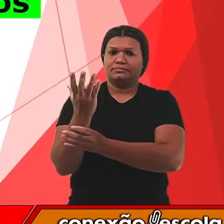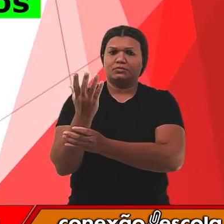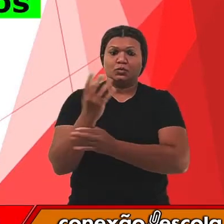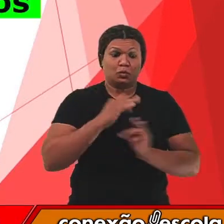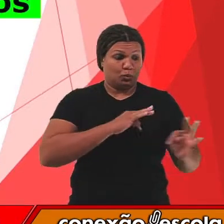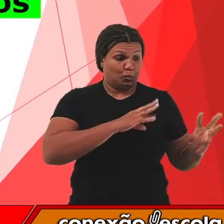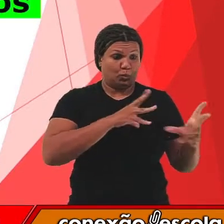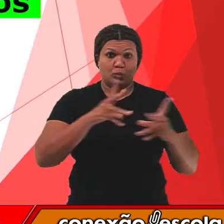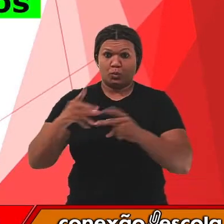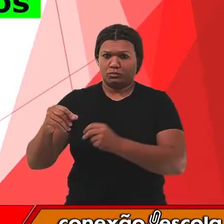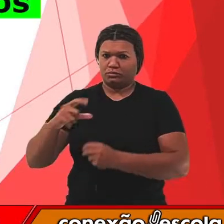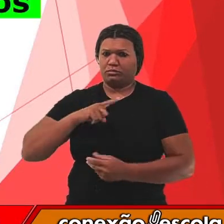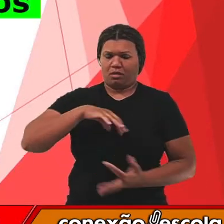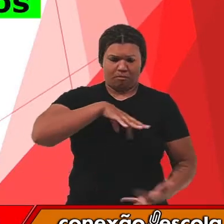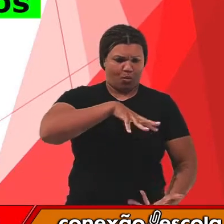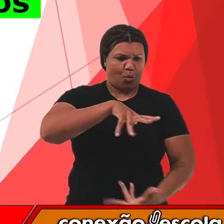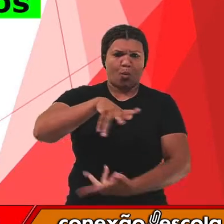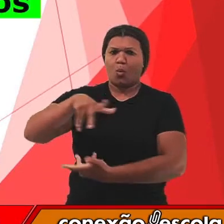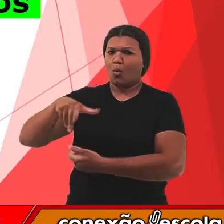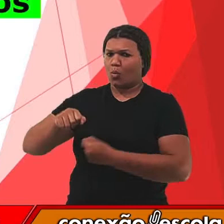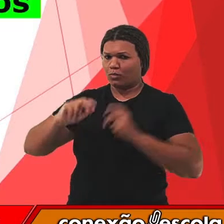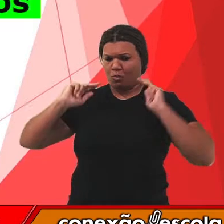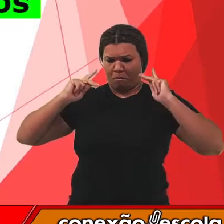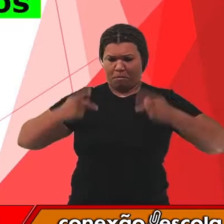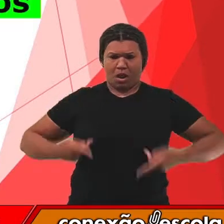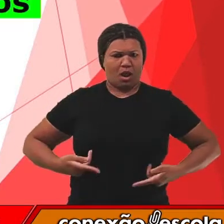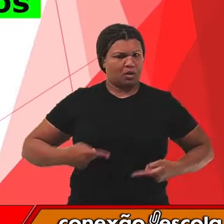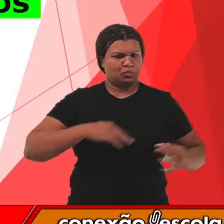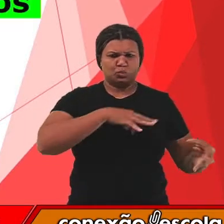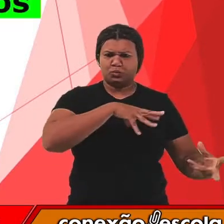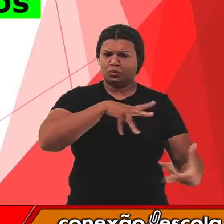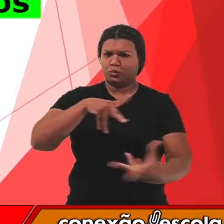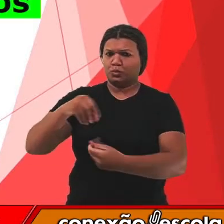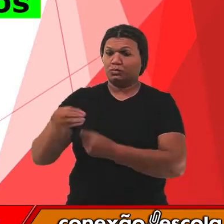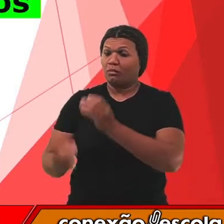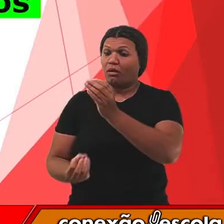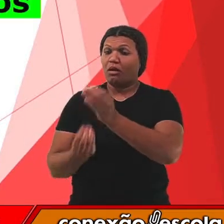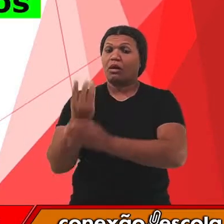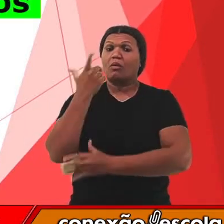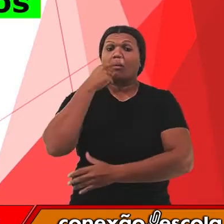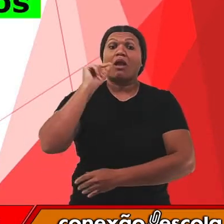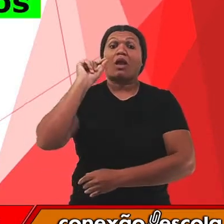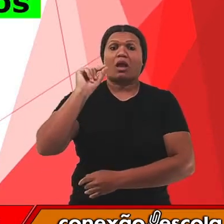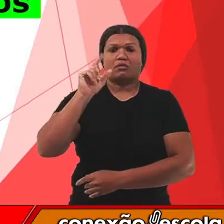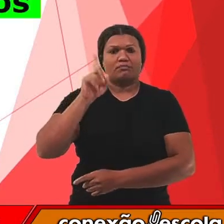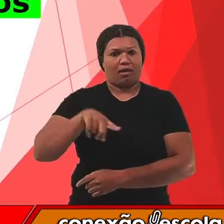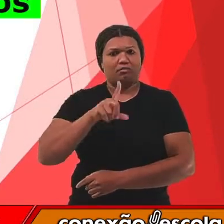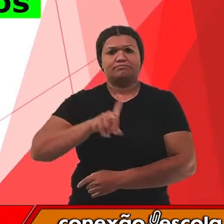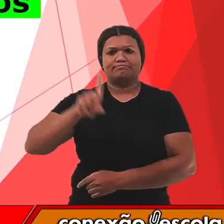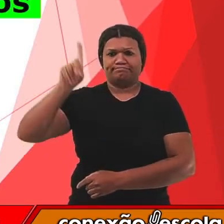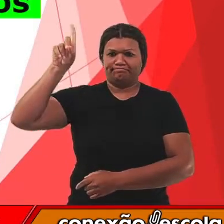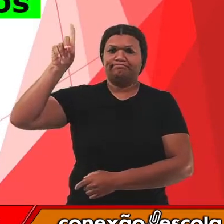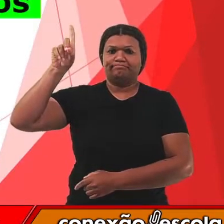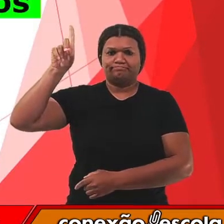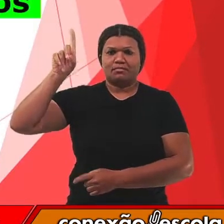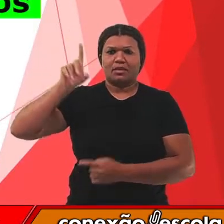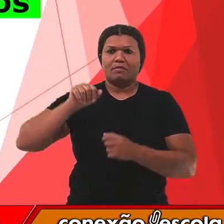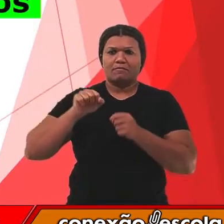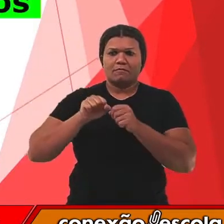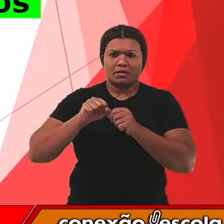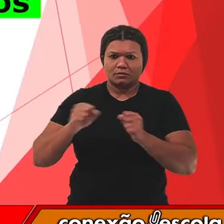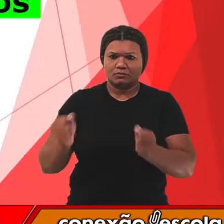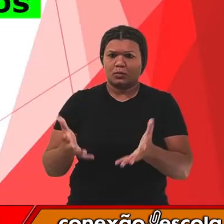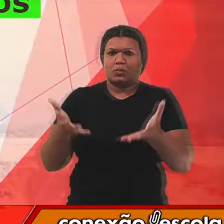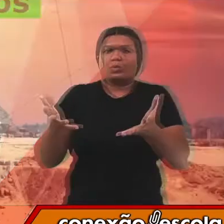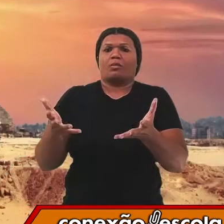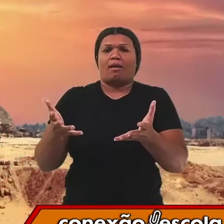tudo o que existe no universo, inclusive a humanidade, foi criado por Deus e apresenta desde o início a forma